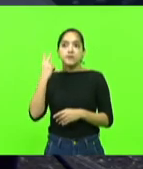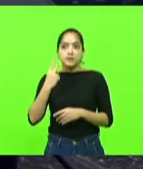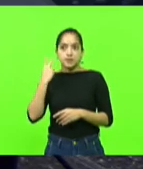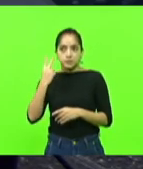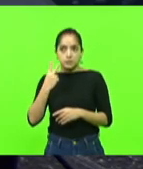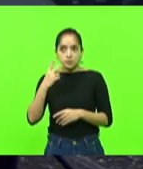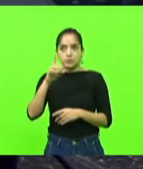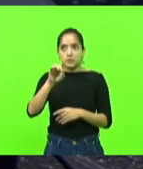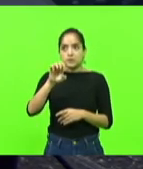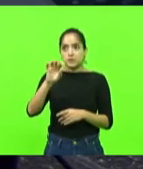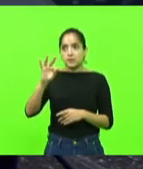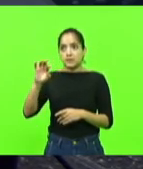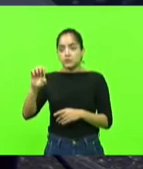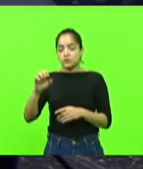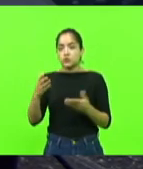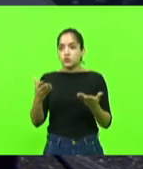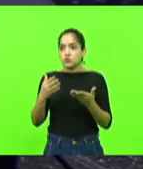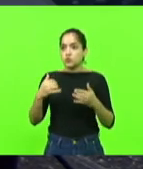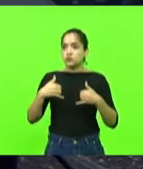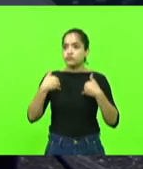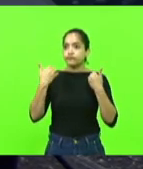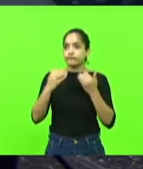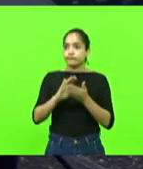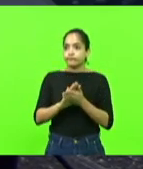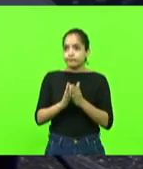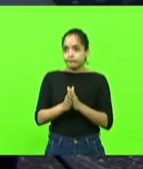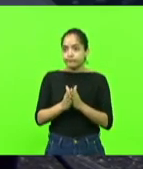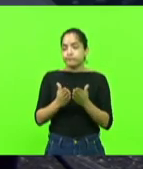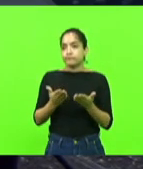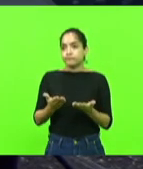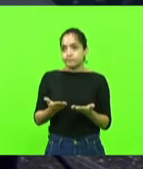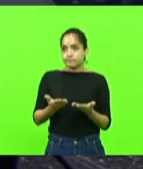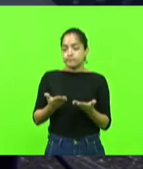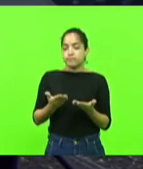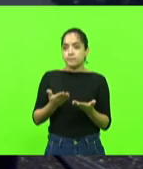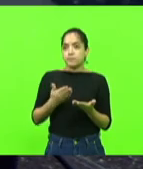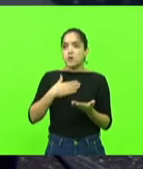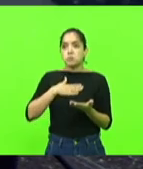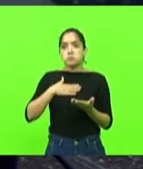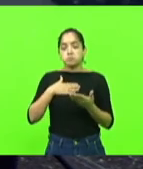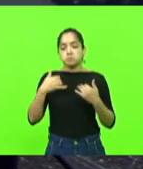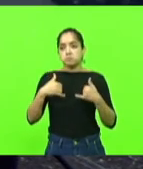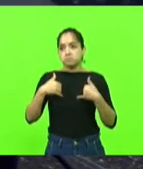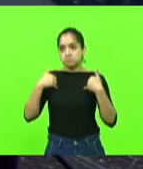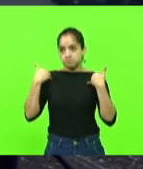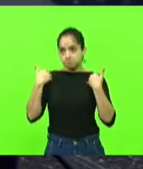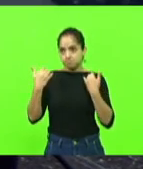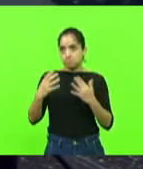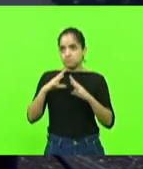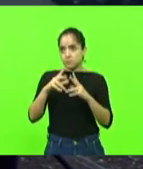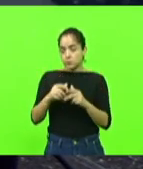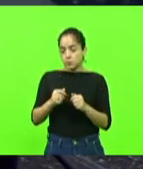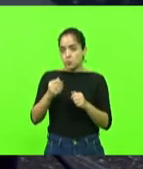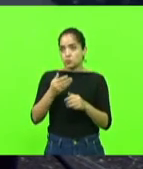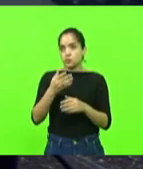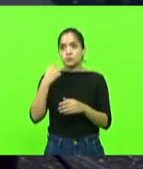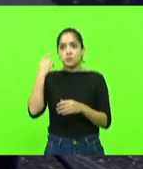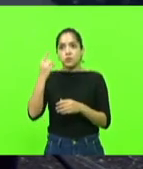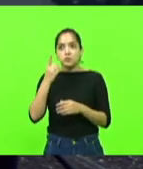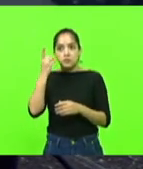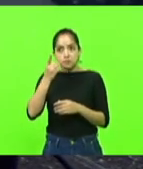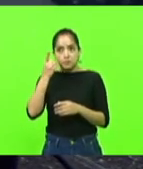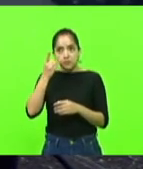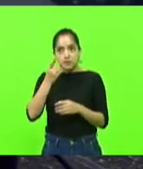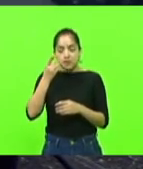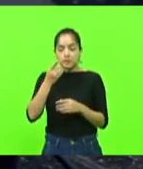que hoje está de aniversário. A gente fica muito orgulhoso, todos nós parlamentares, de